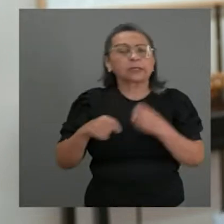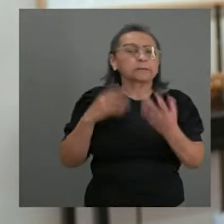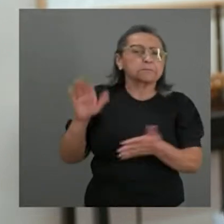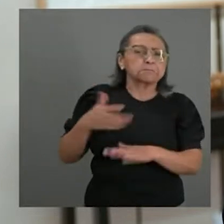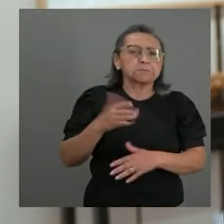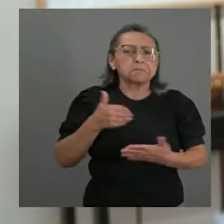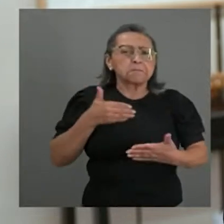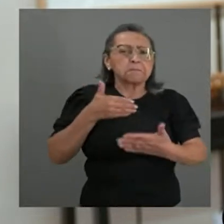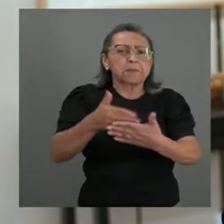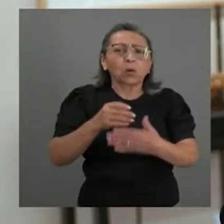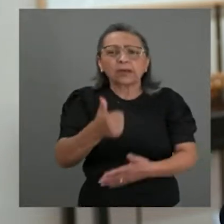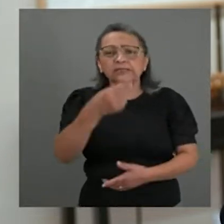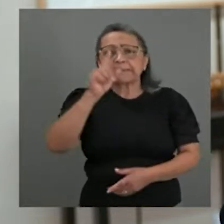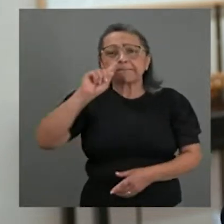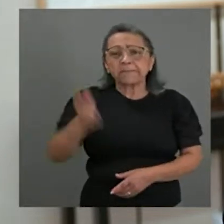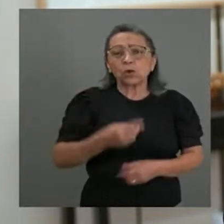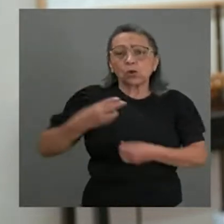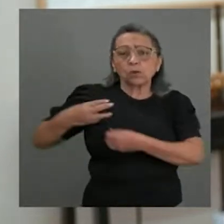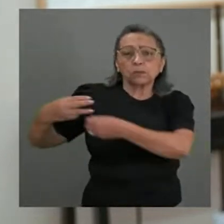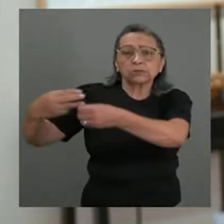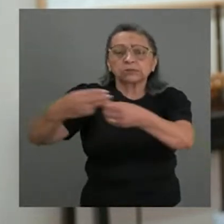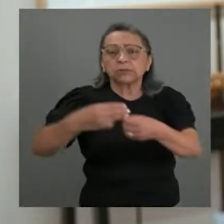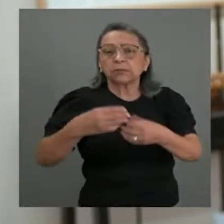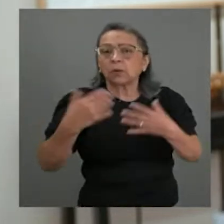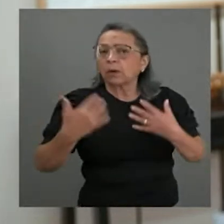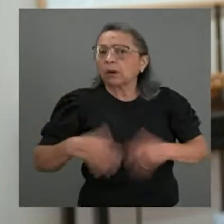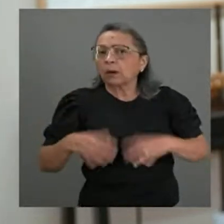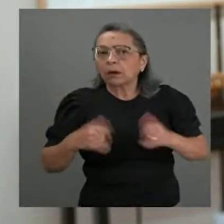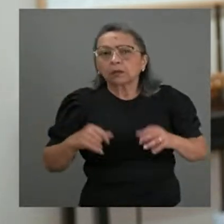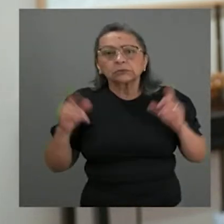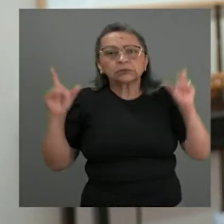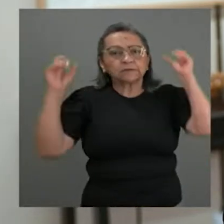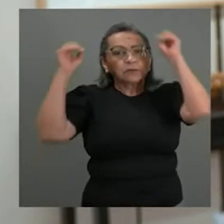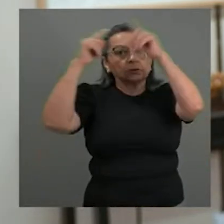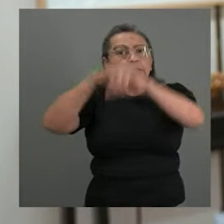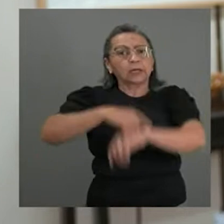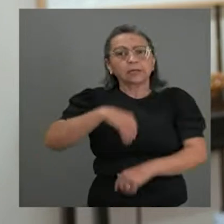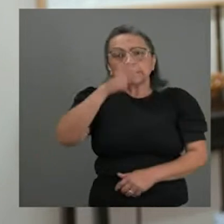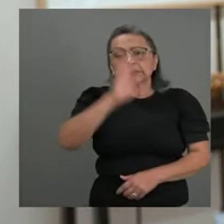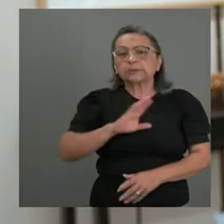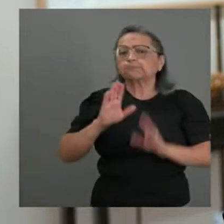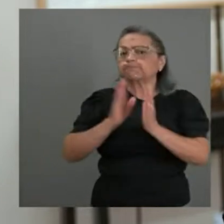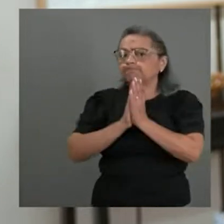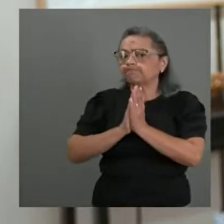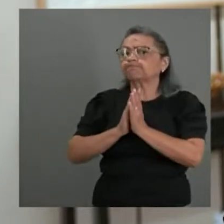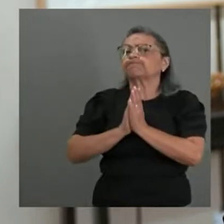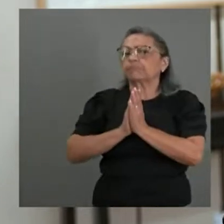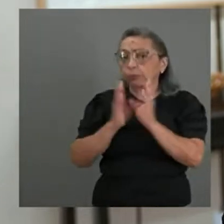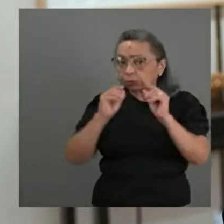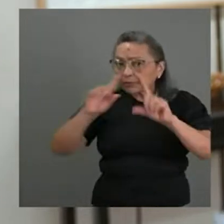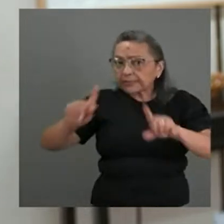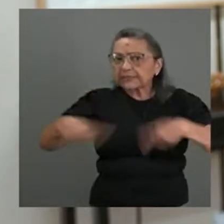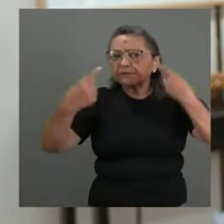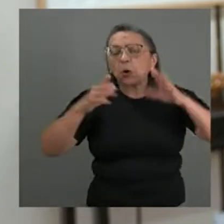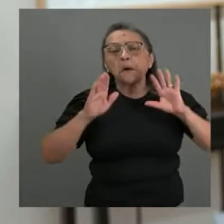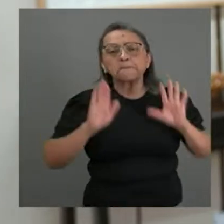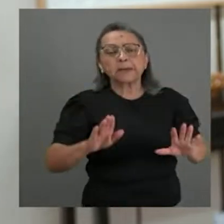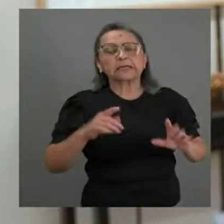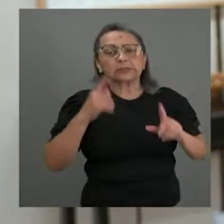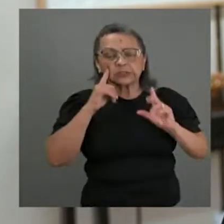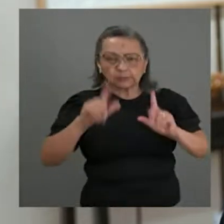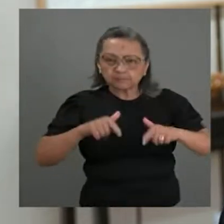de mil municípios em situação de emergência no Brasil. Um quadro desafiador, mas que está sendo